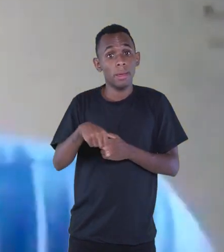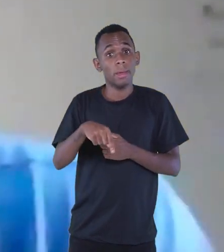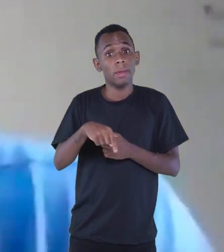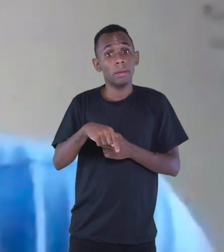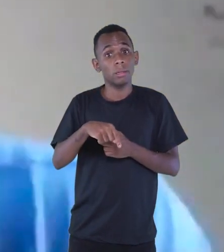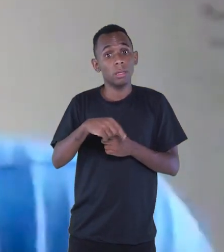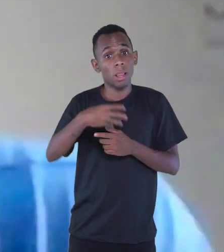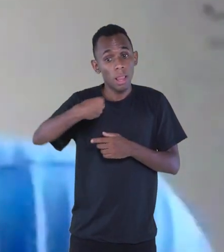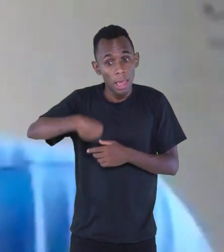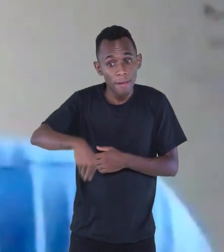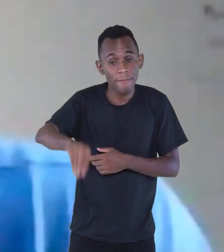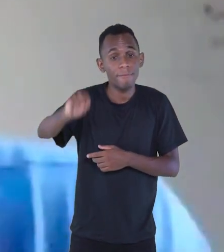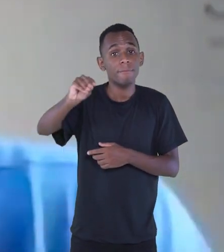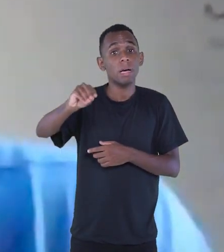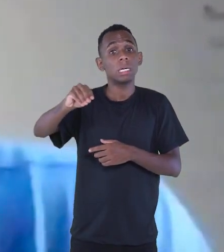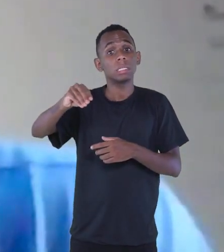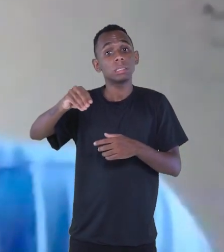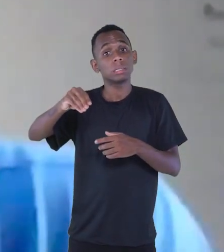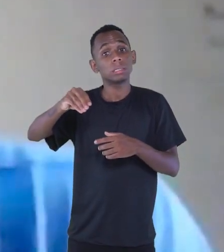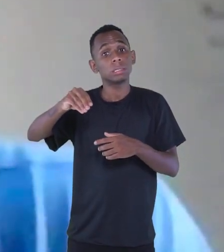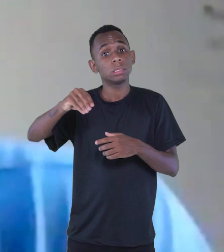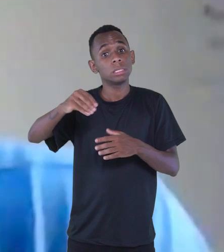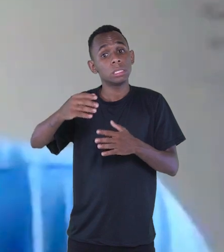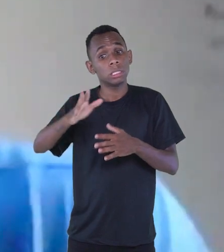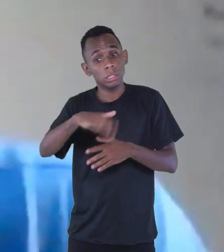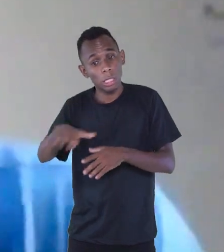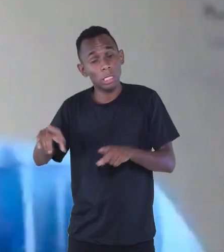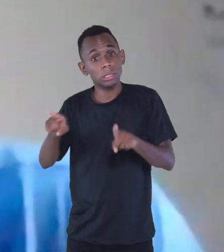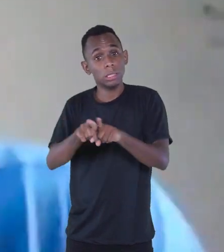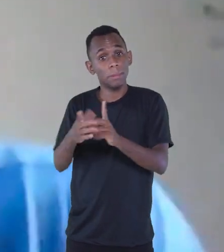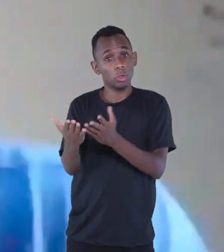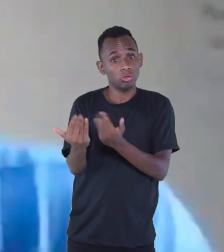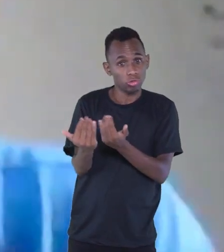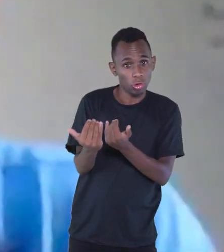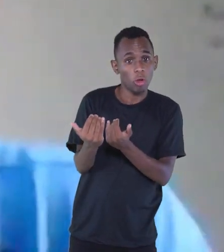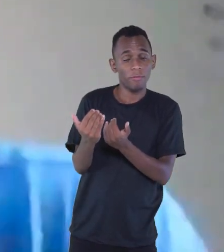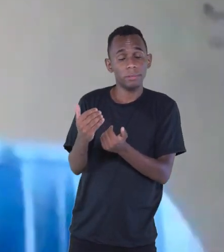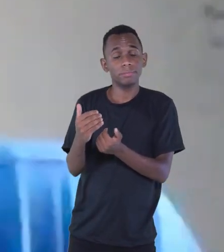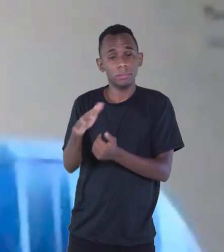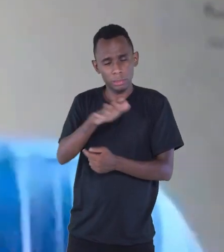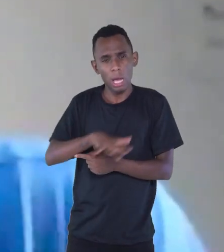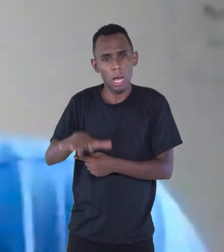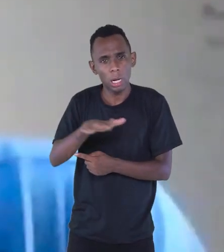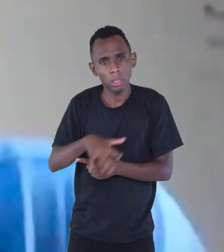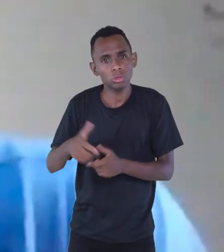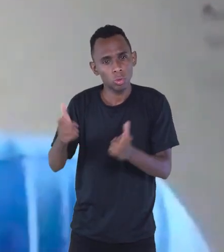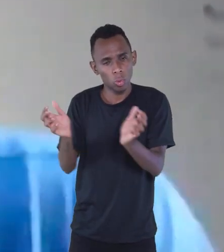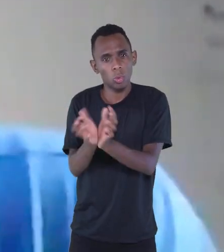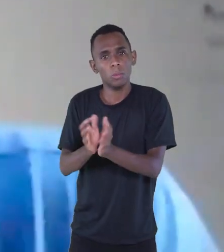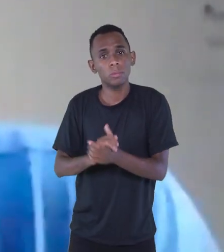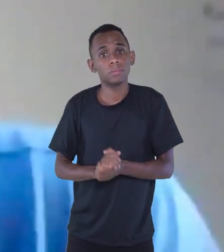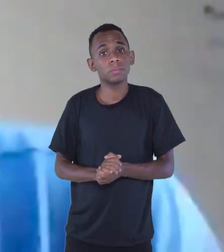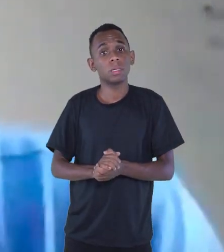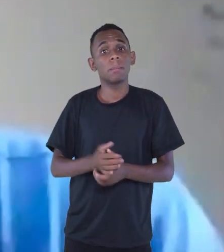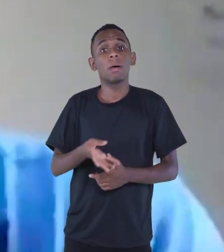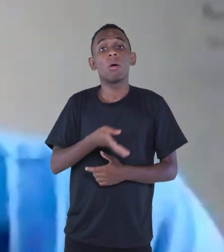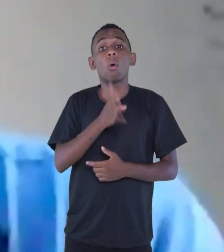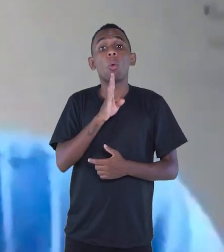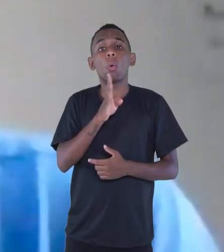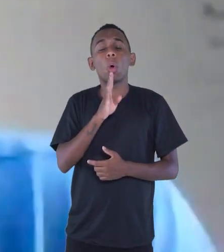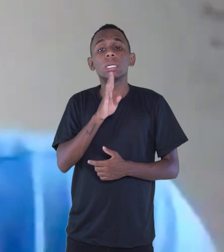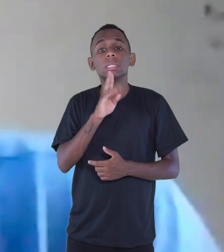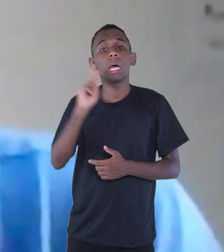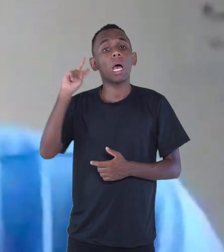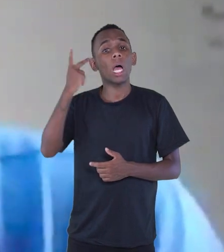ele é mais para o público, voltado mais para o público adolescente, mais juvenil, para conhecer um pouco da